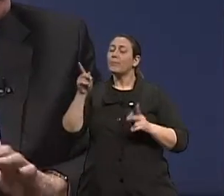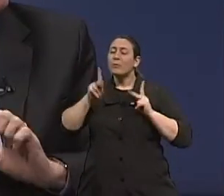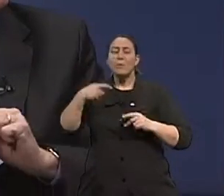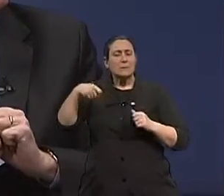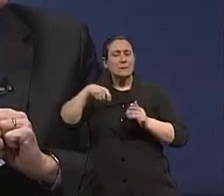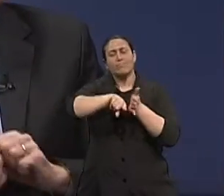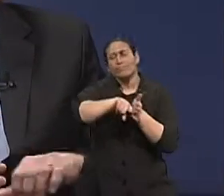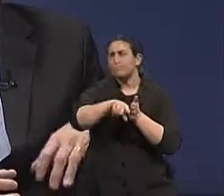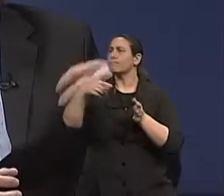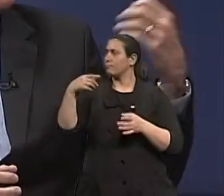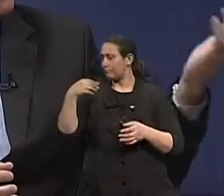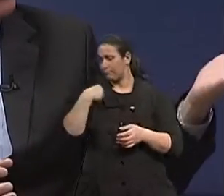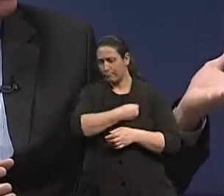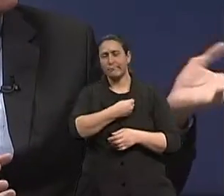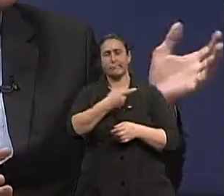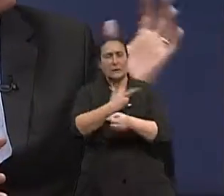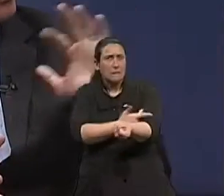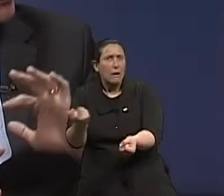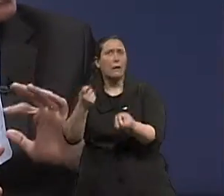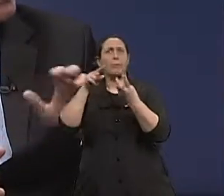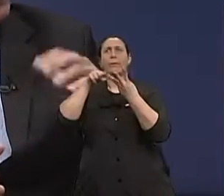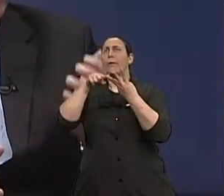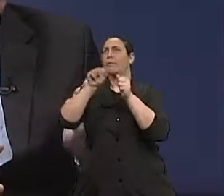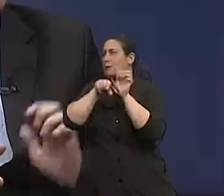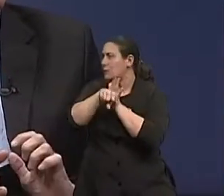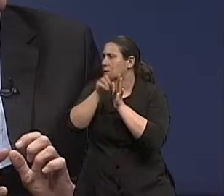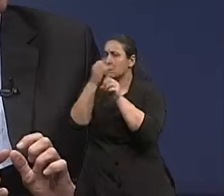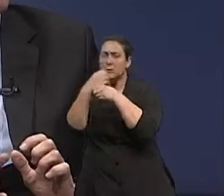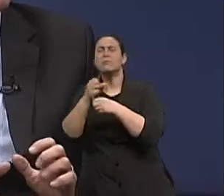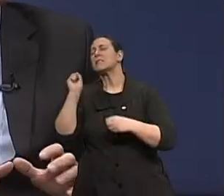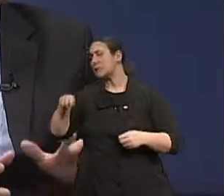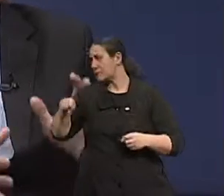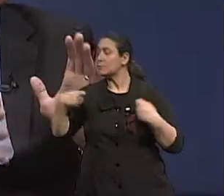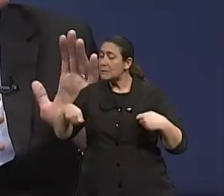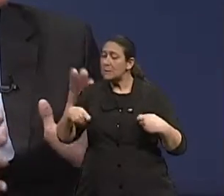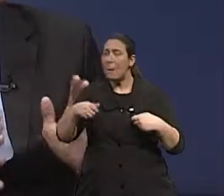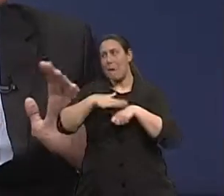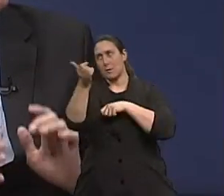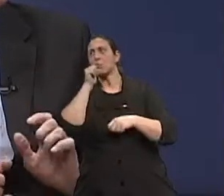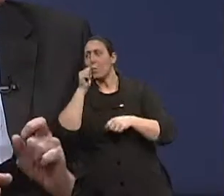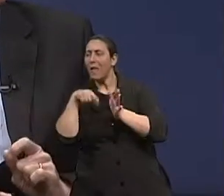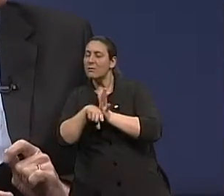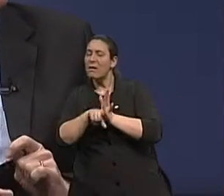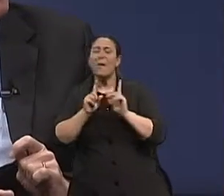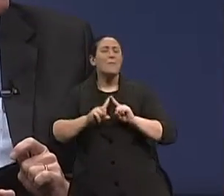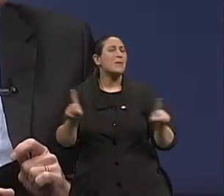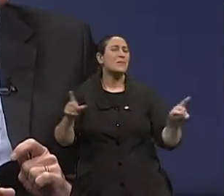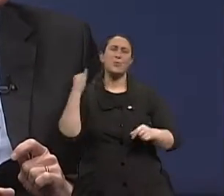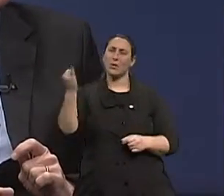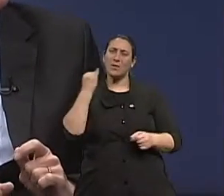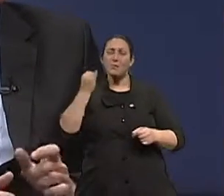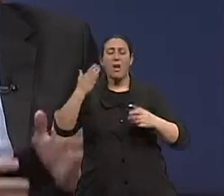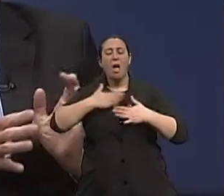exames preventivos, sim. As mulheres fazem isso, muito melhor do que os homens, desde cedo, Exato. Mas a atividade laborativa é fundamental.